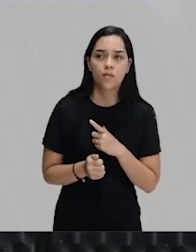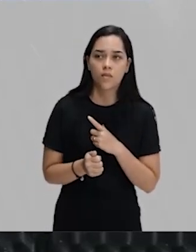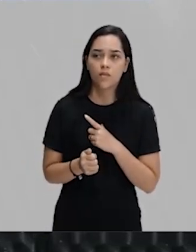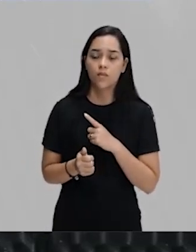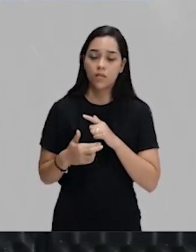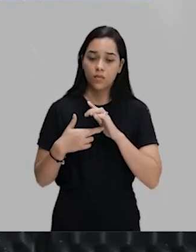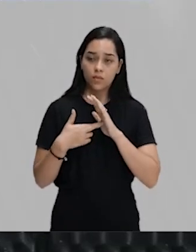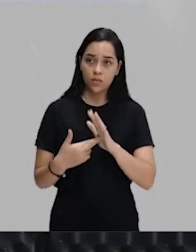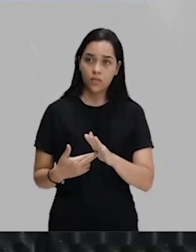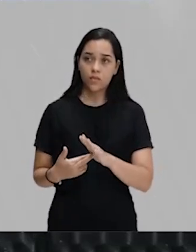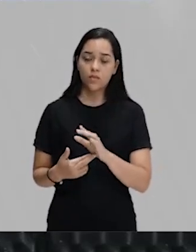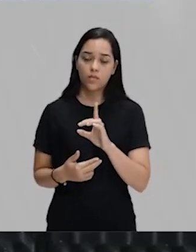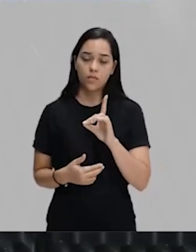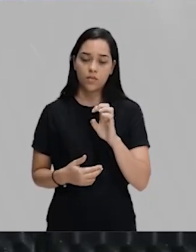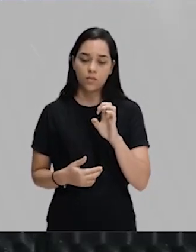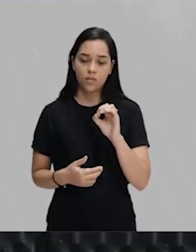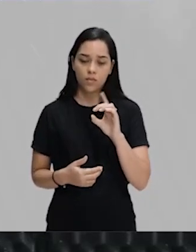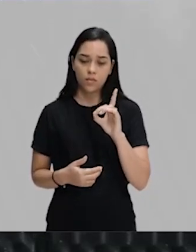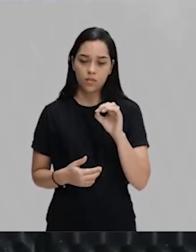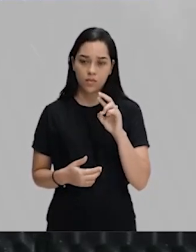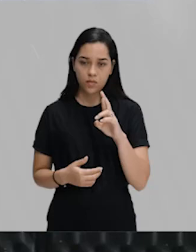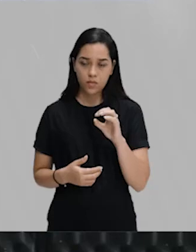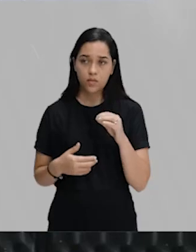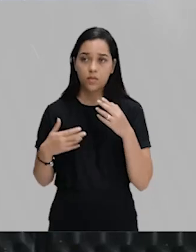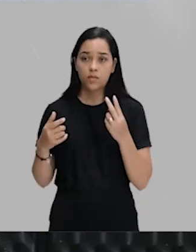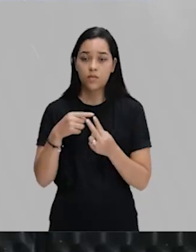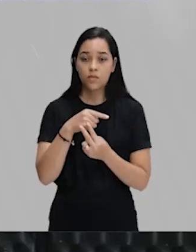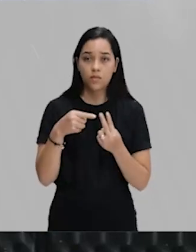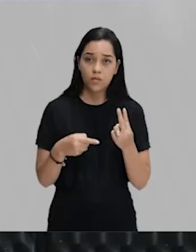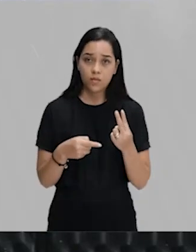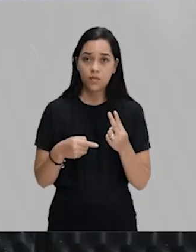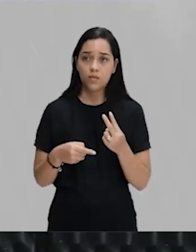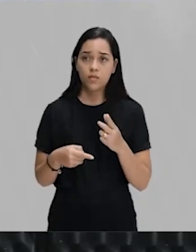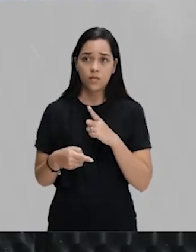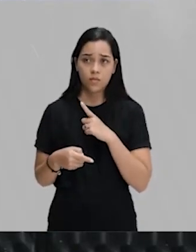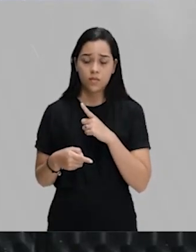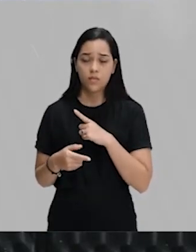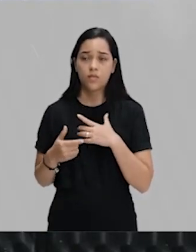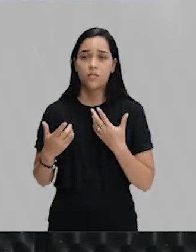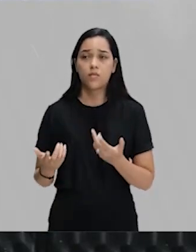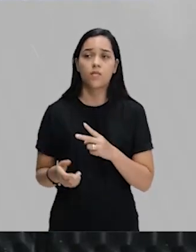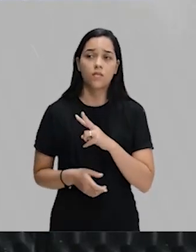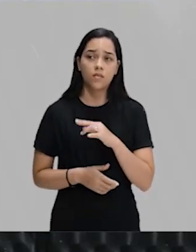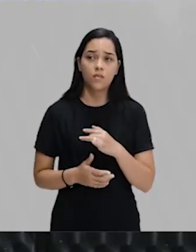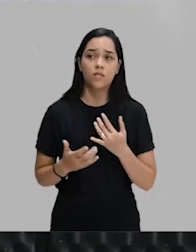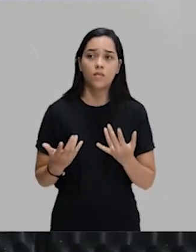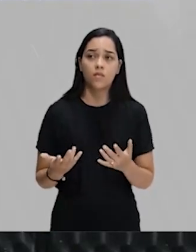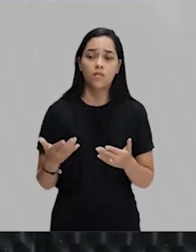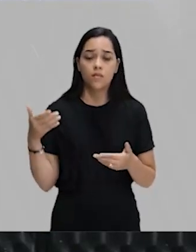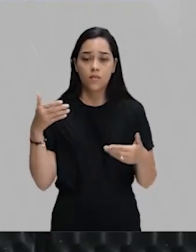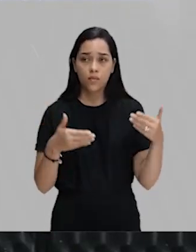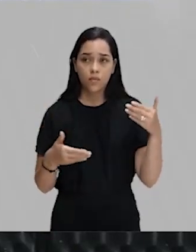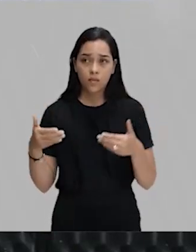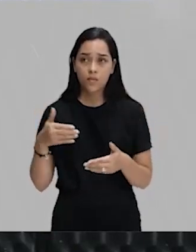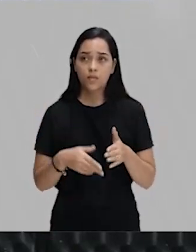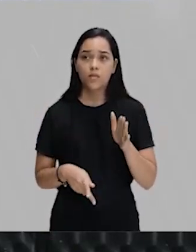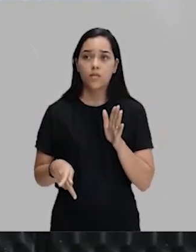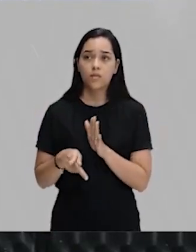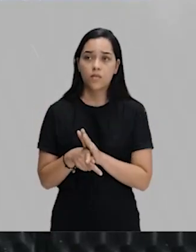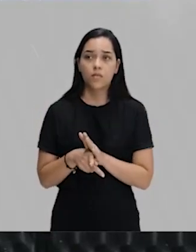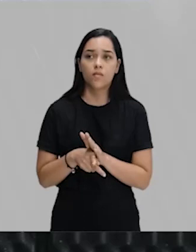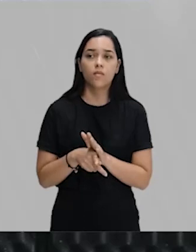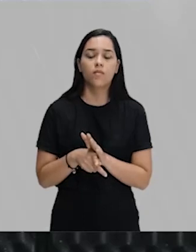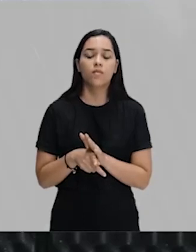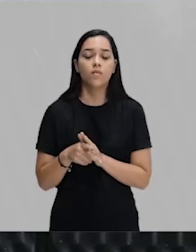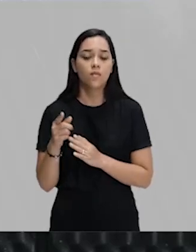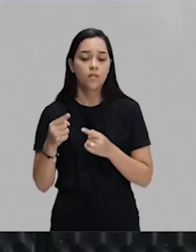representado pelo Deodoro eles são os dois setores que irão participar desse golpe